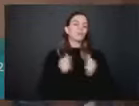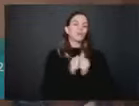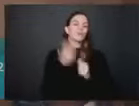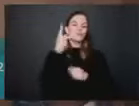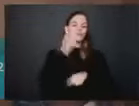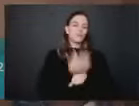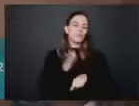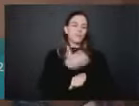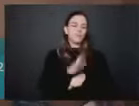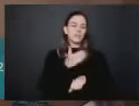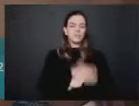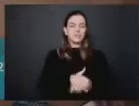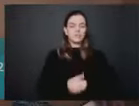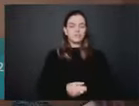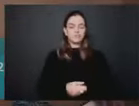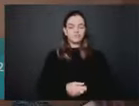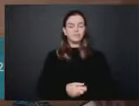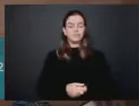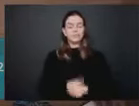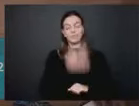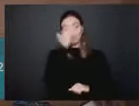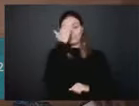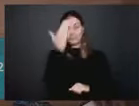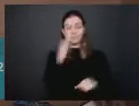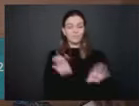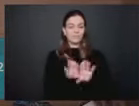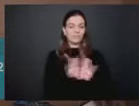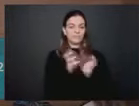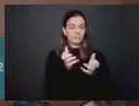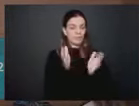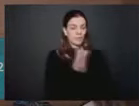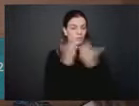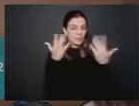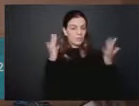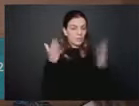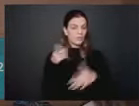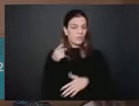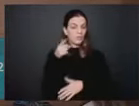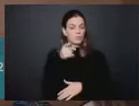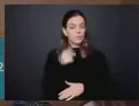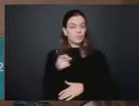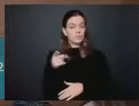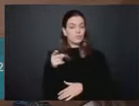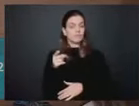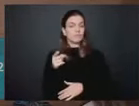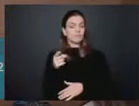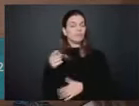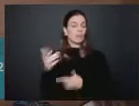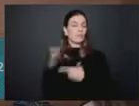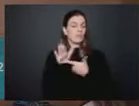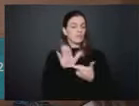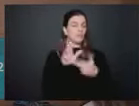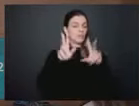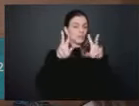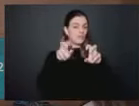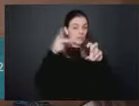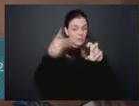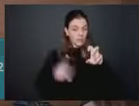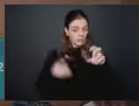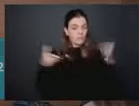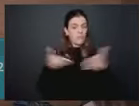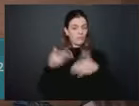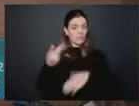Zezinho, quero também parabenizá-lo por trazer esse tema à Câmara Municipal de Curitiba, que na minha visão, sem dúvida nenhuma, um tema